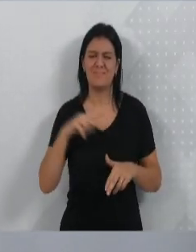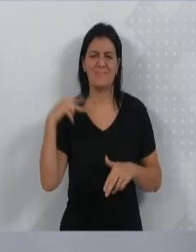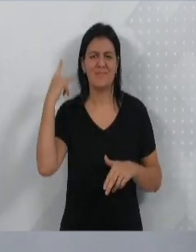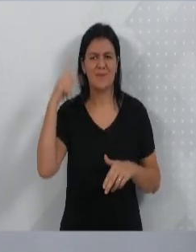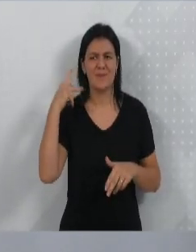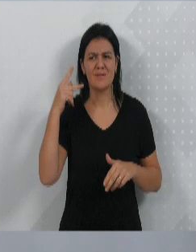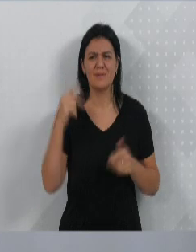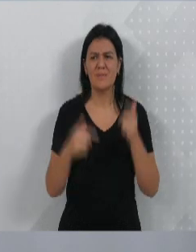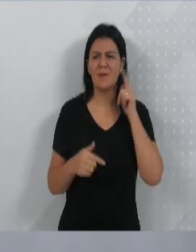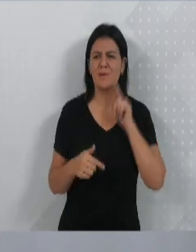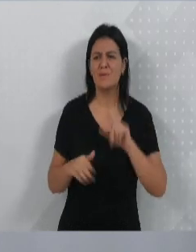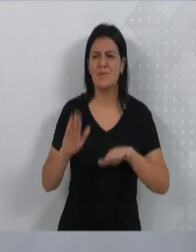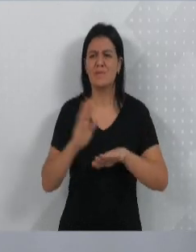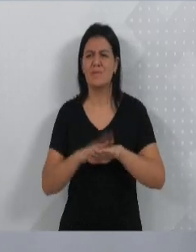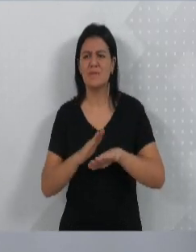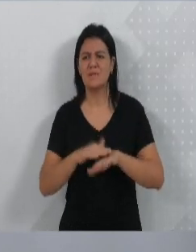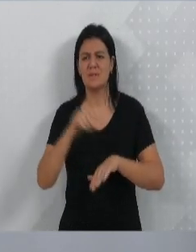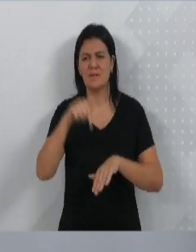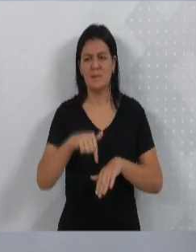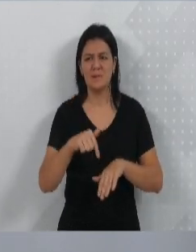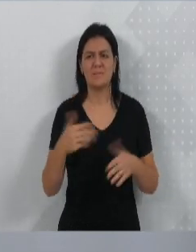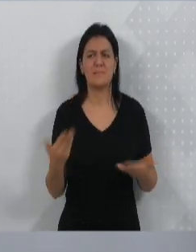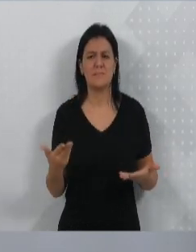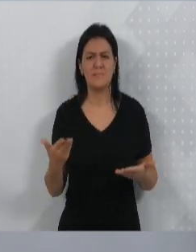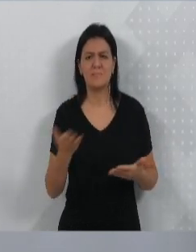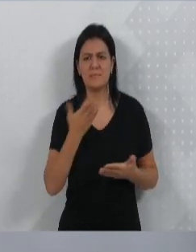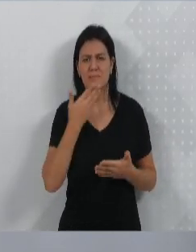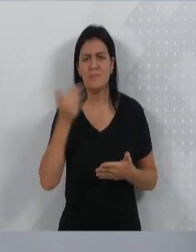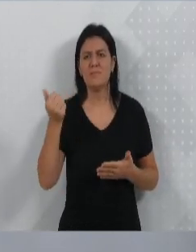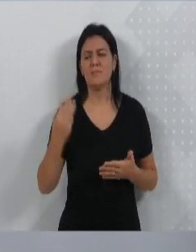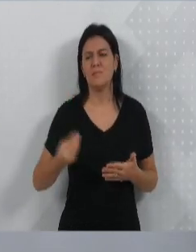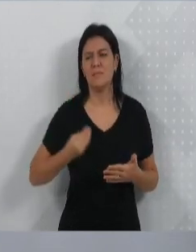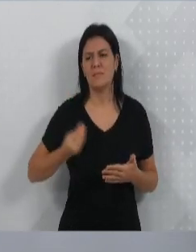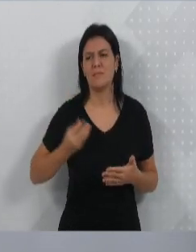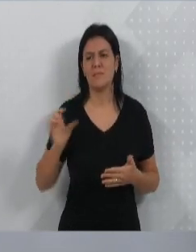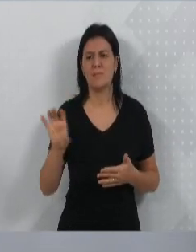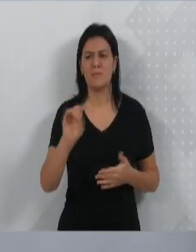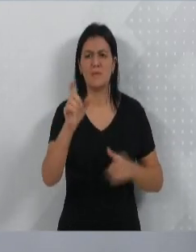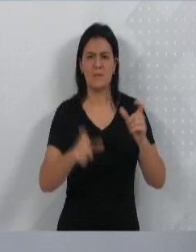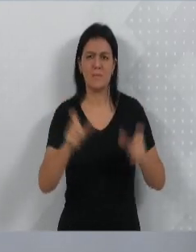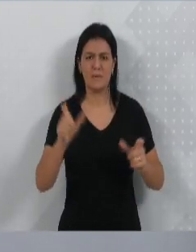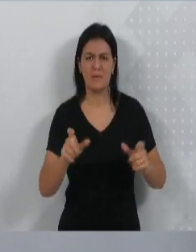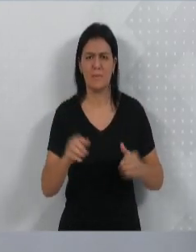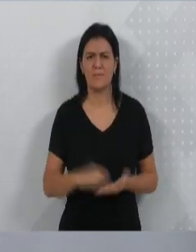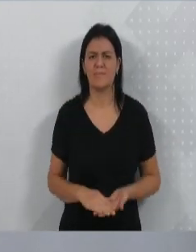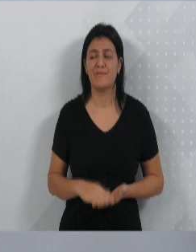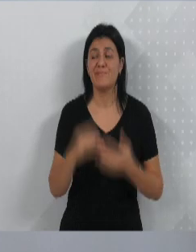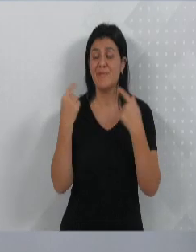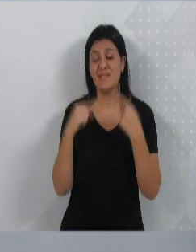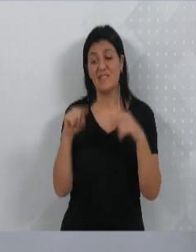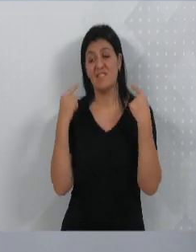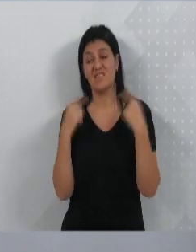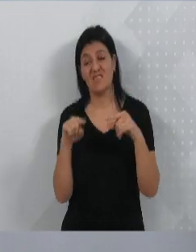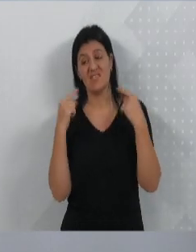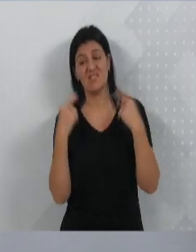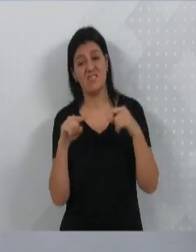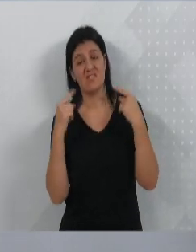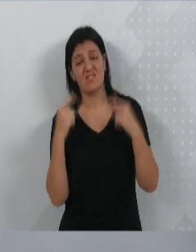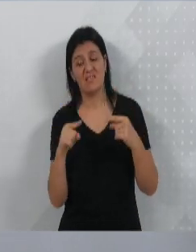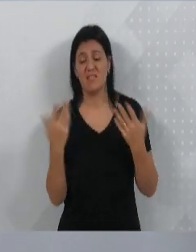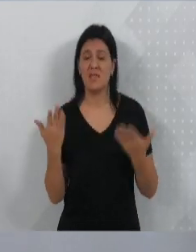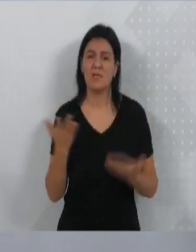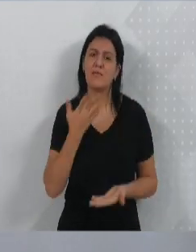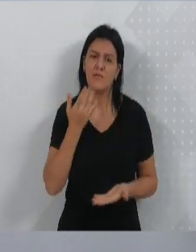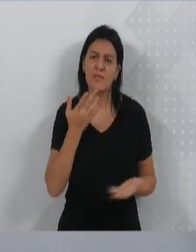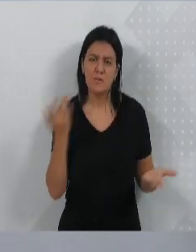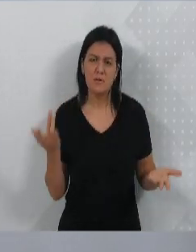para a gente conseguir fazer um instrumento aqui de melhorar a vida das pessoas. Criticar, criticar, criticar, falar problema é muito